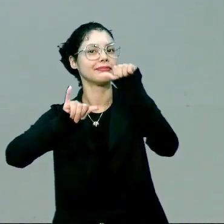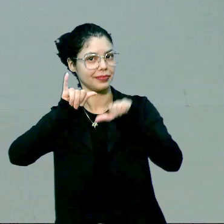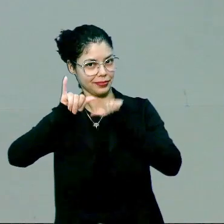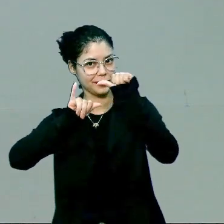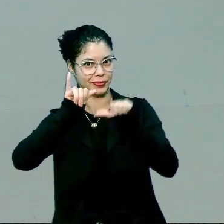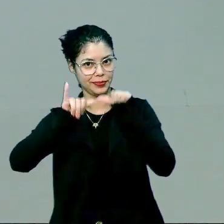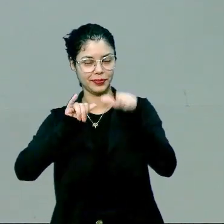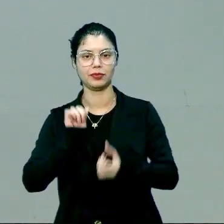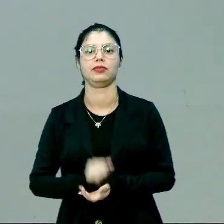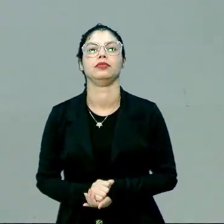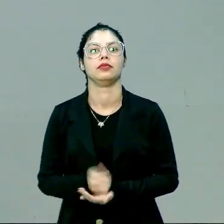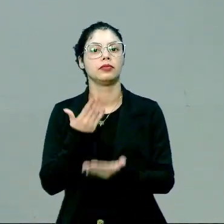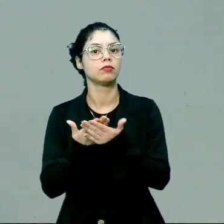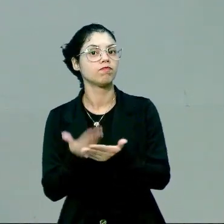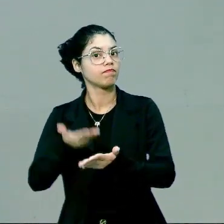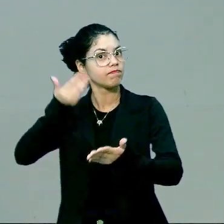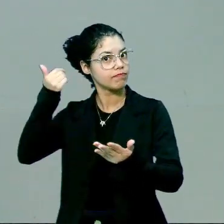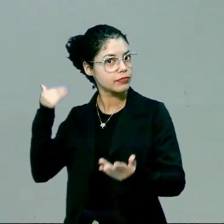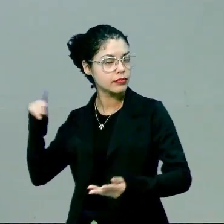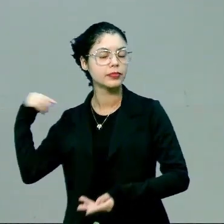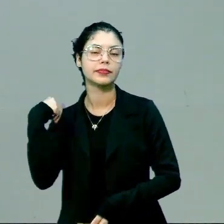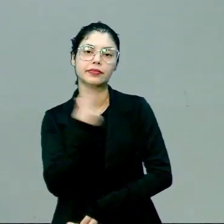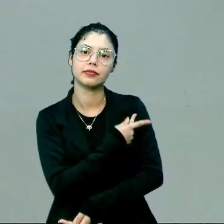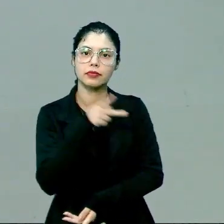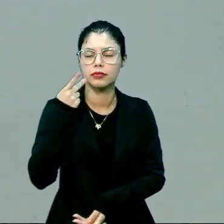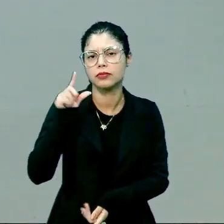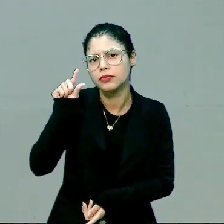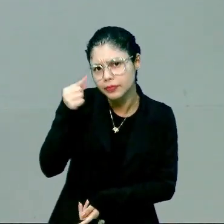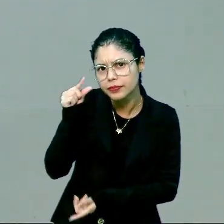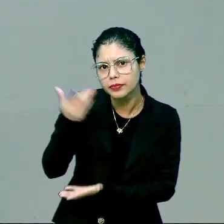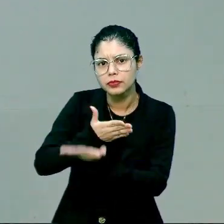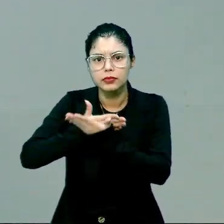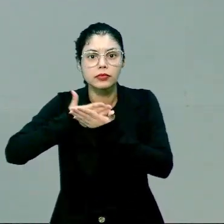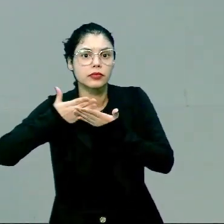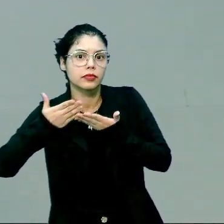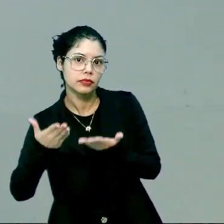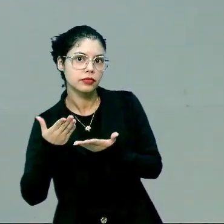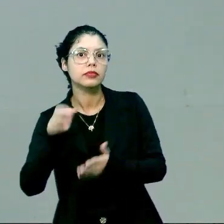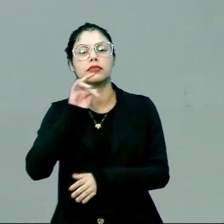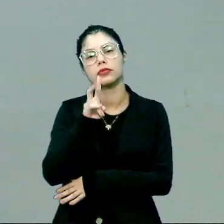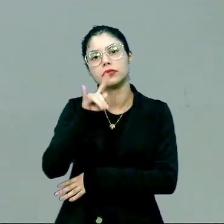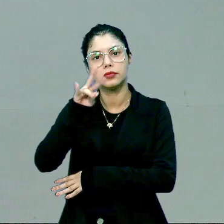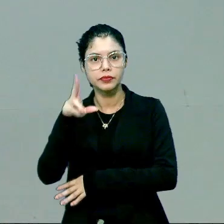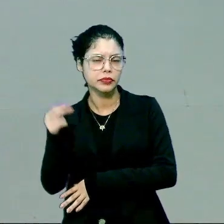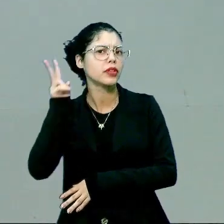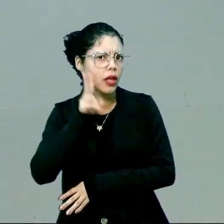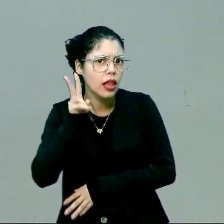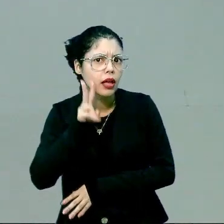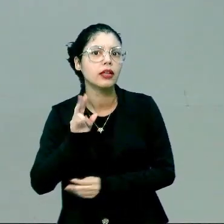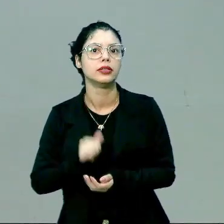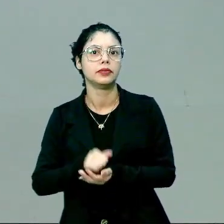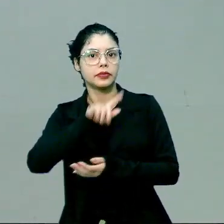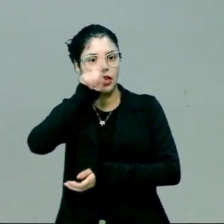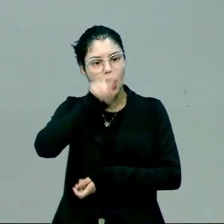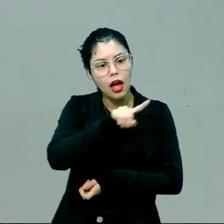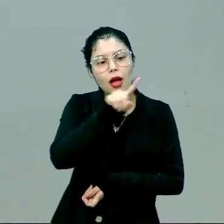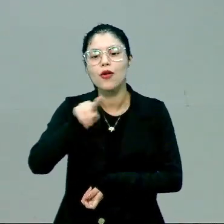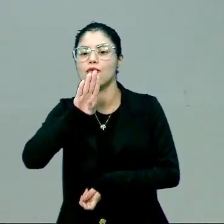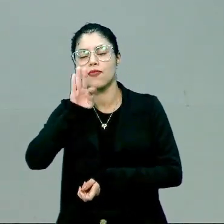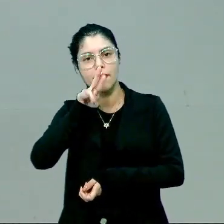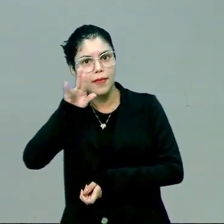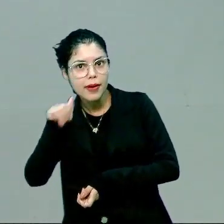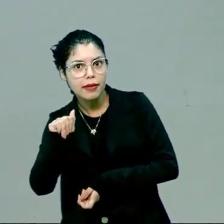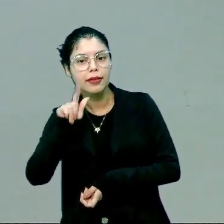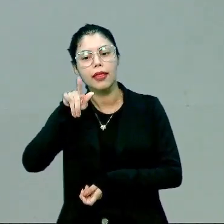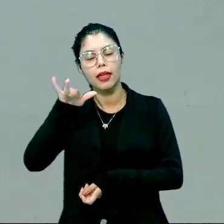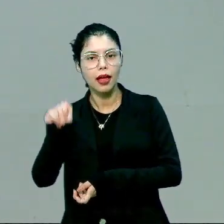radioatividade. Na aula passada nós falamos um pouquinho sobre as emissões radioativas. Lembram? Alfa, beta, gama,